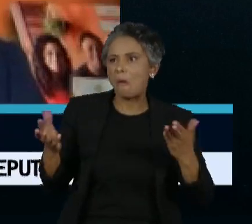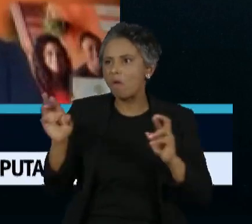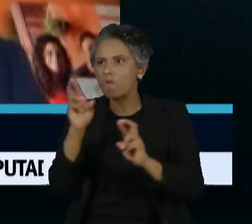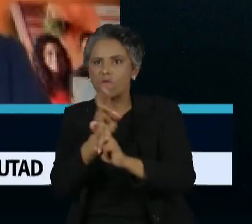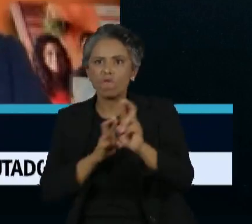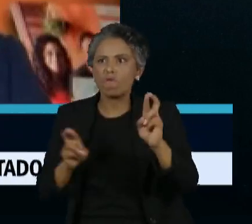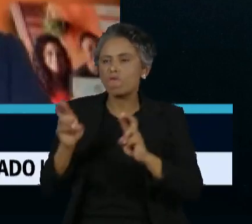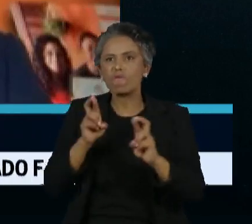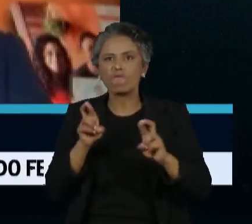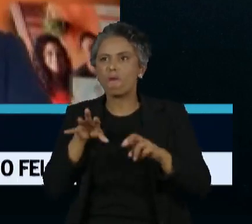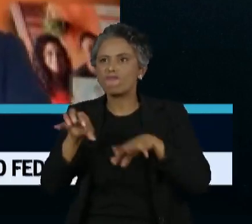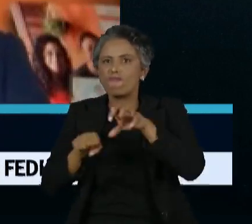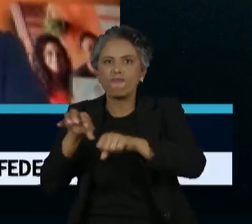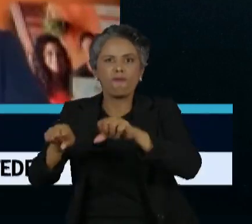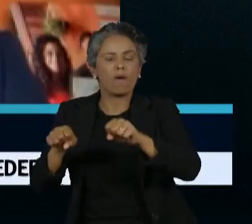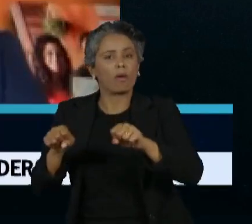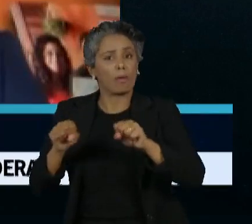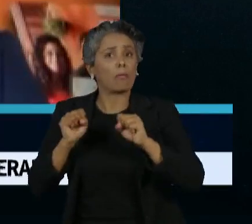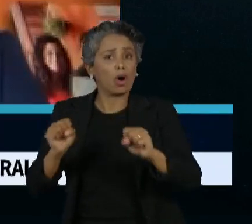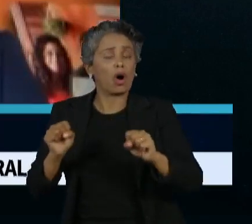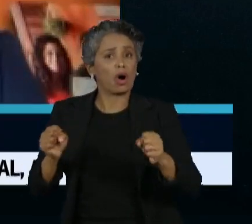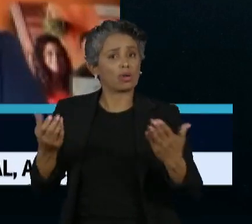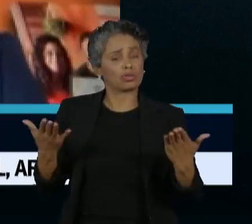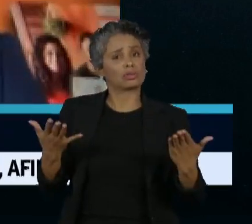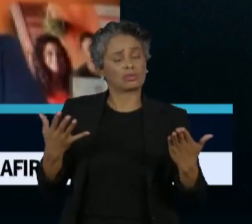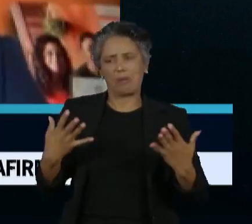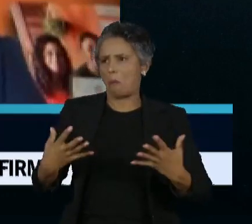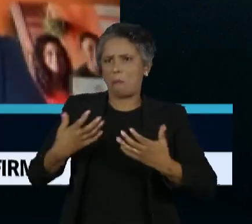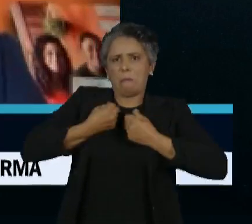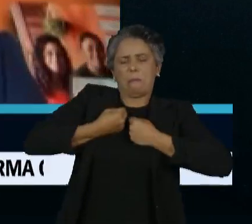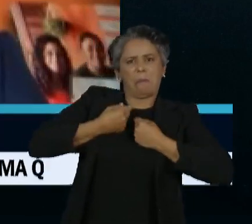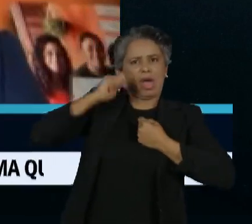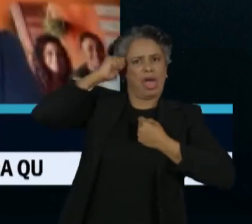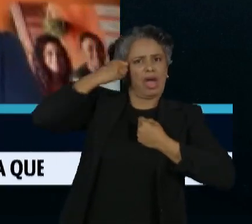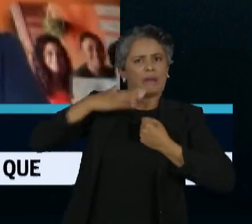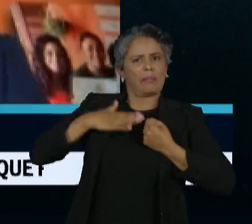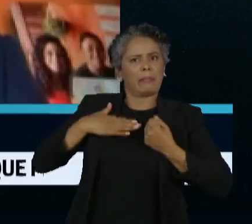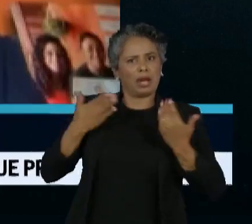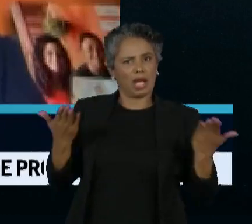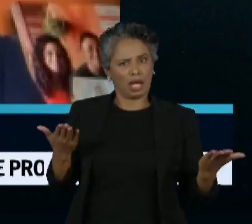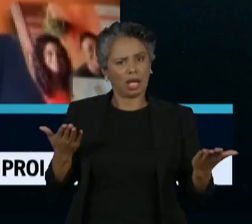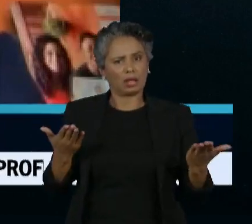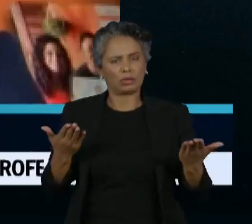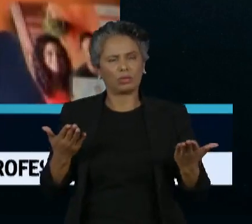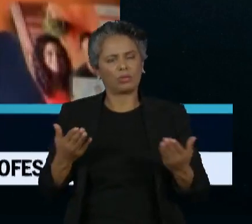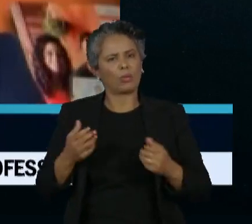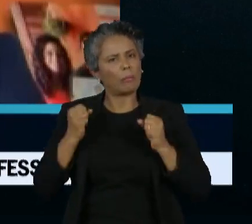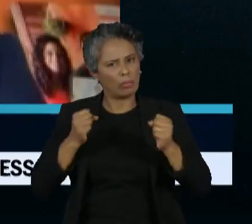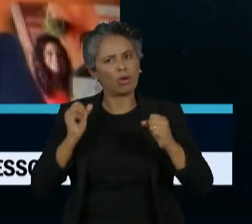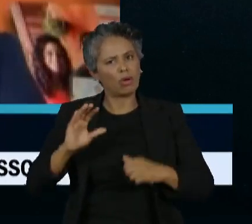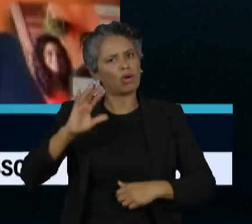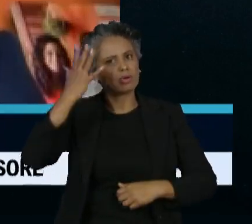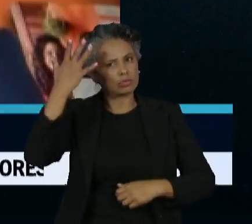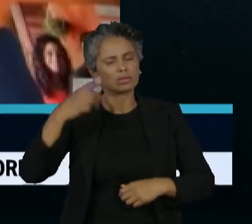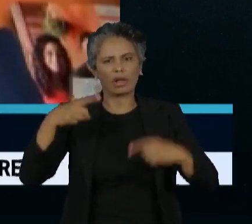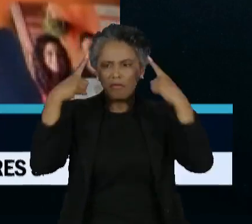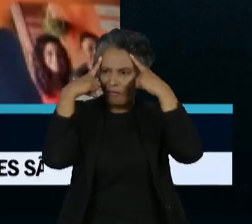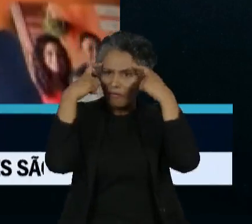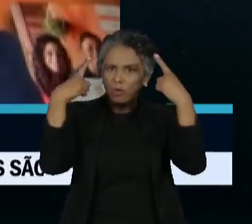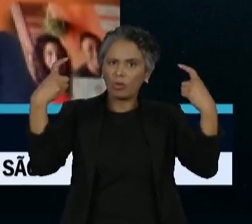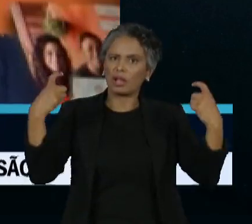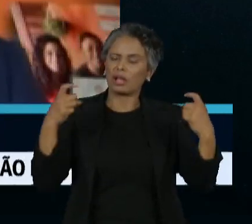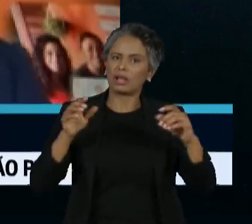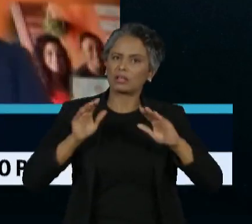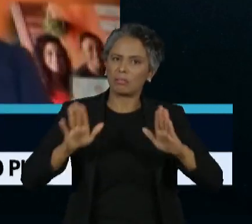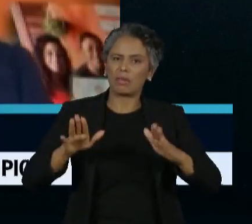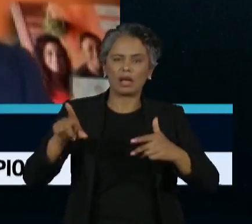qualificada. A gente sabe também que a abordagem pode ser o caminho de resolutividade dos problemas